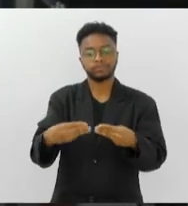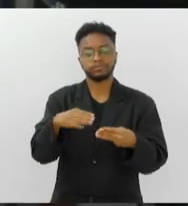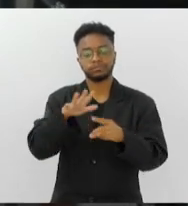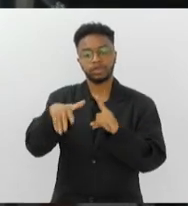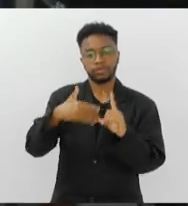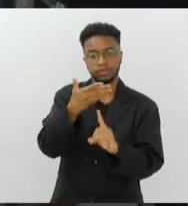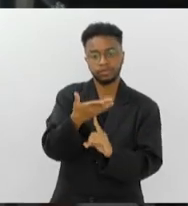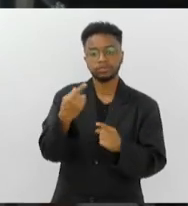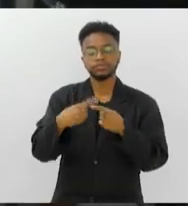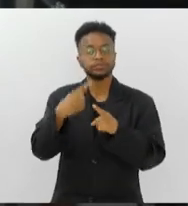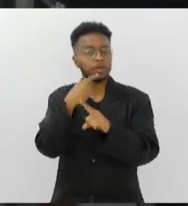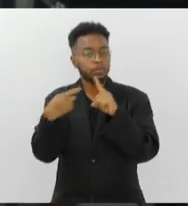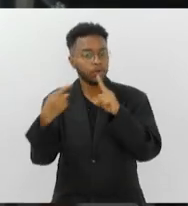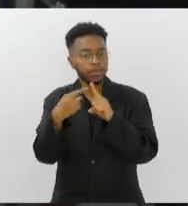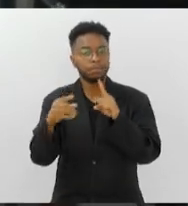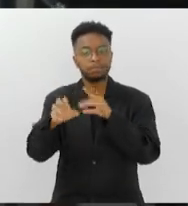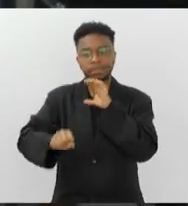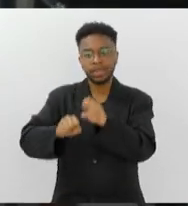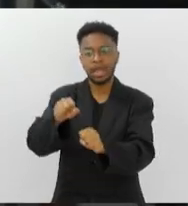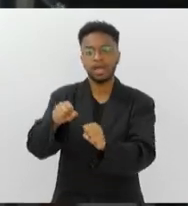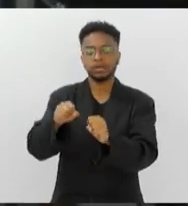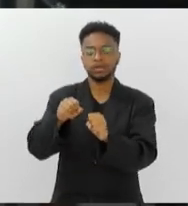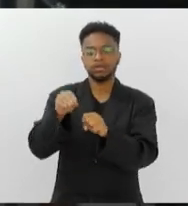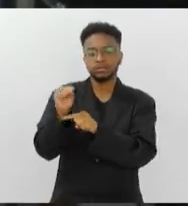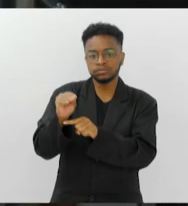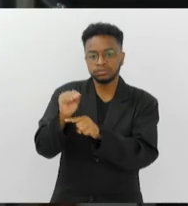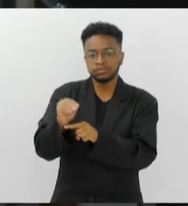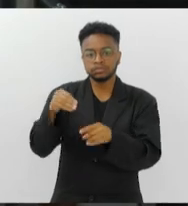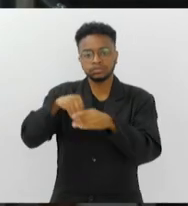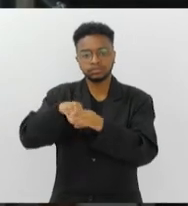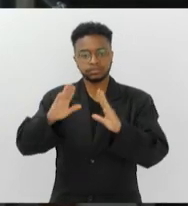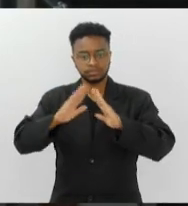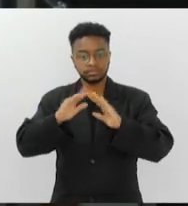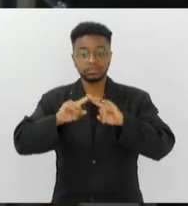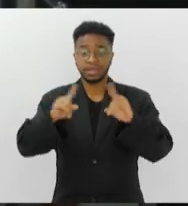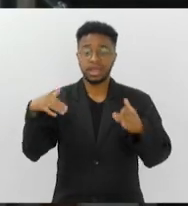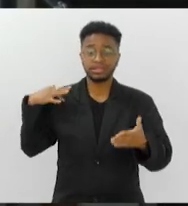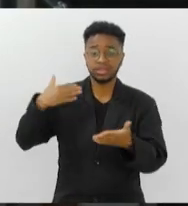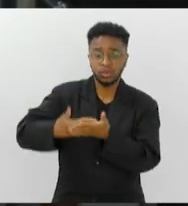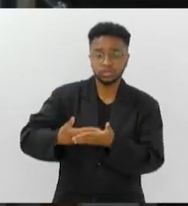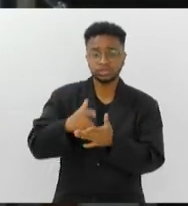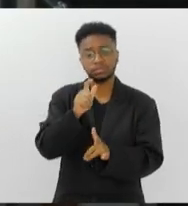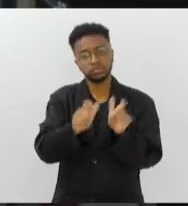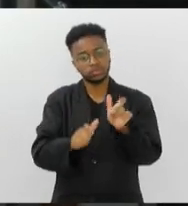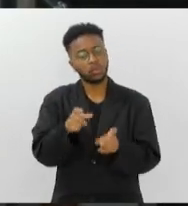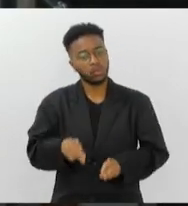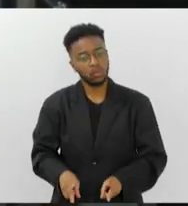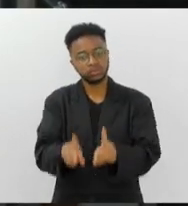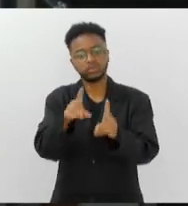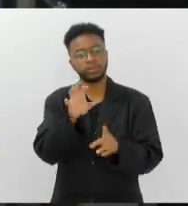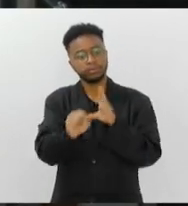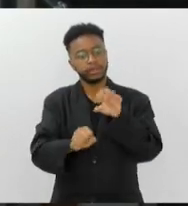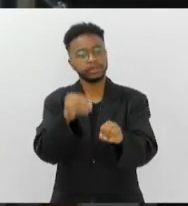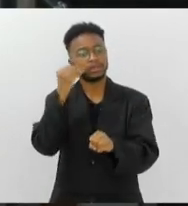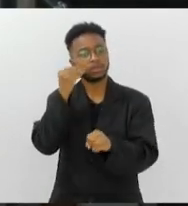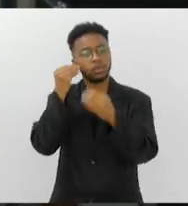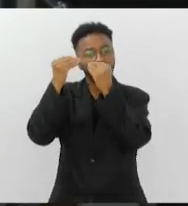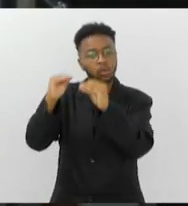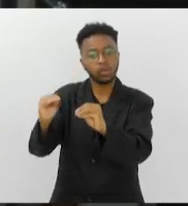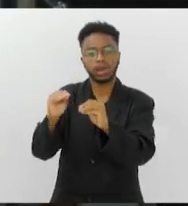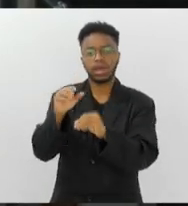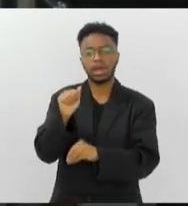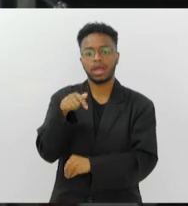captura, manuseio, coleta desse animal. Só que até hoje as pessoas ilegalmente acabam capturando para botar em aquário.